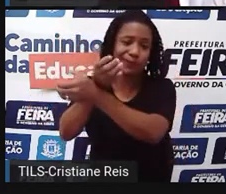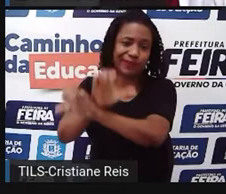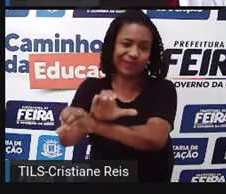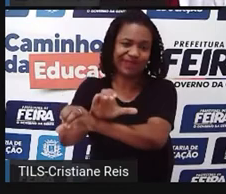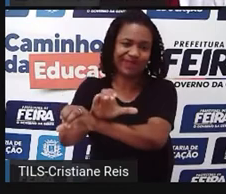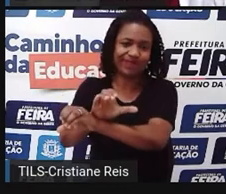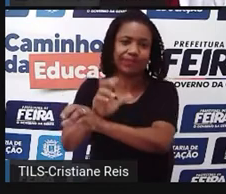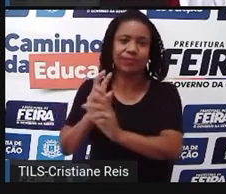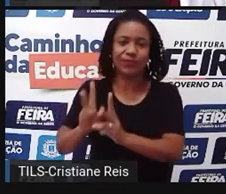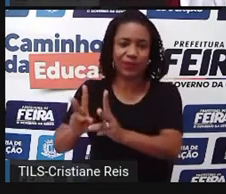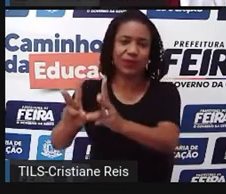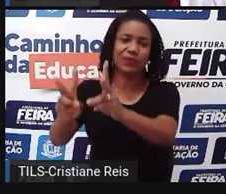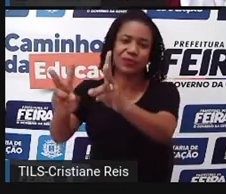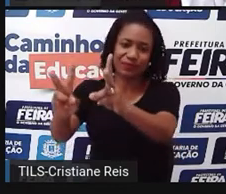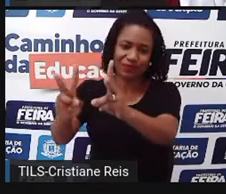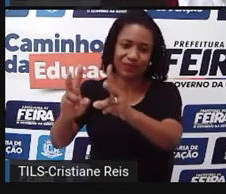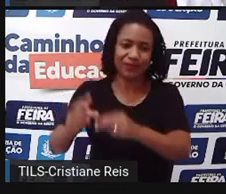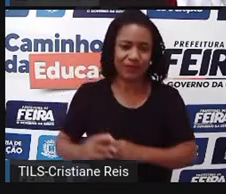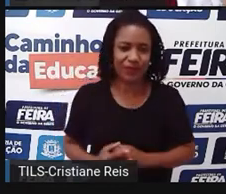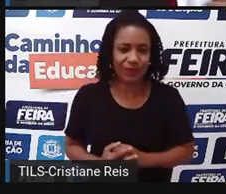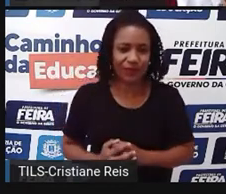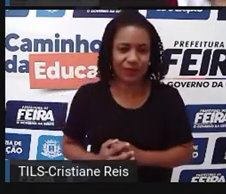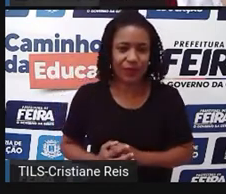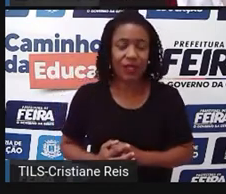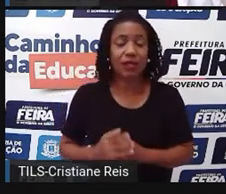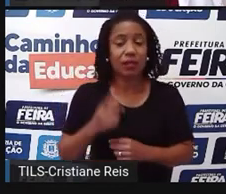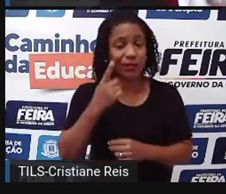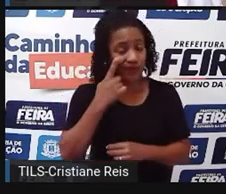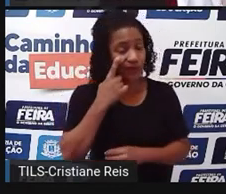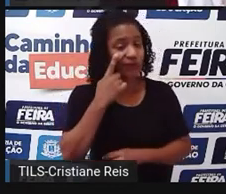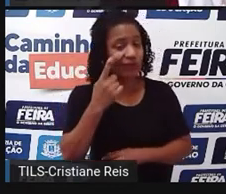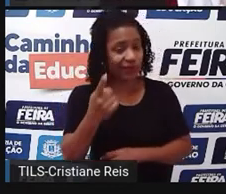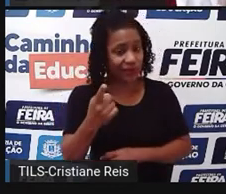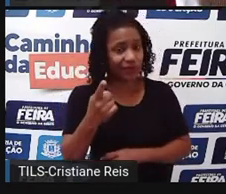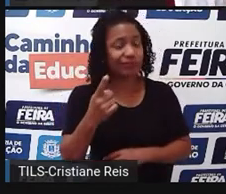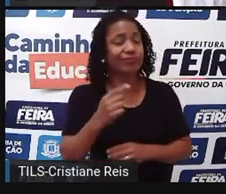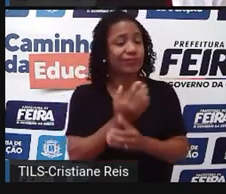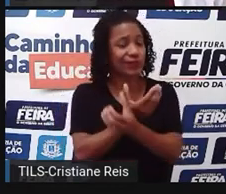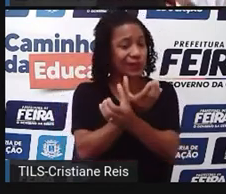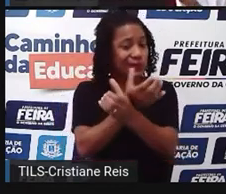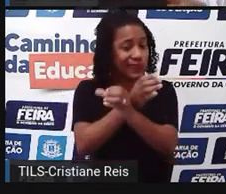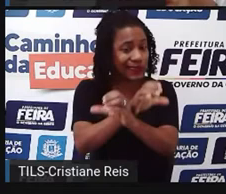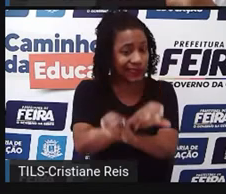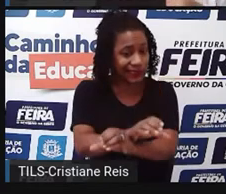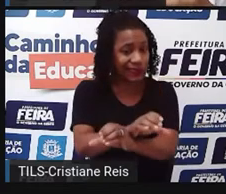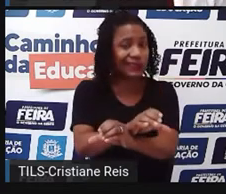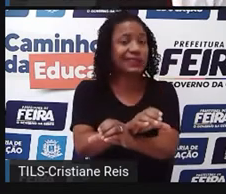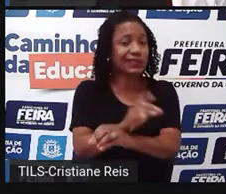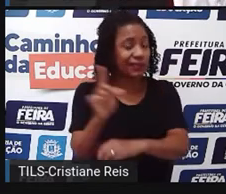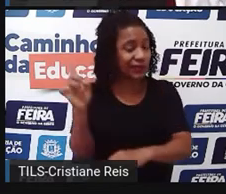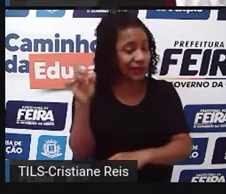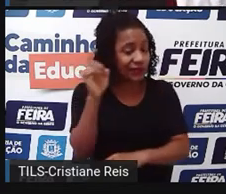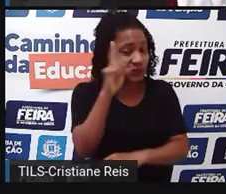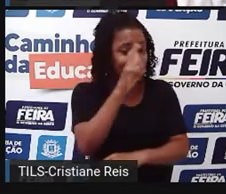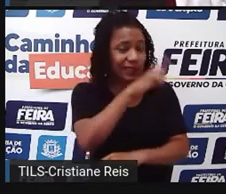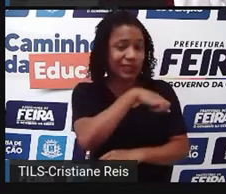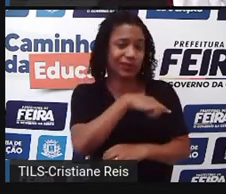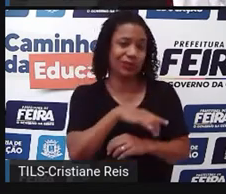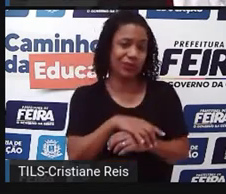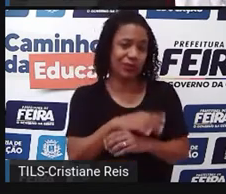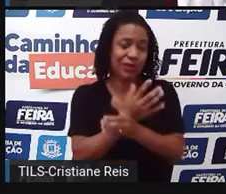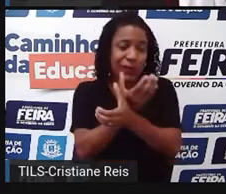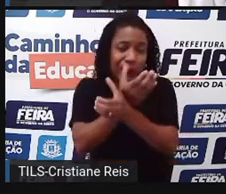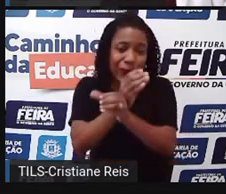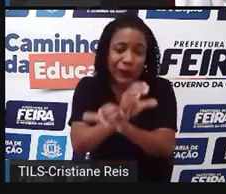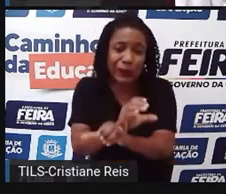Então, você vai perceber que mexendo esse bioma aí já é bem mais complicado. Porque já é sensível, né? A